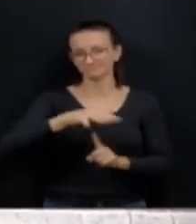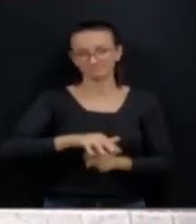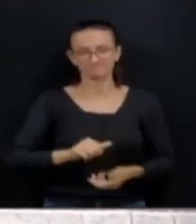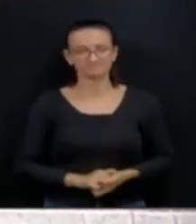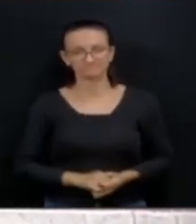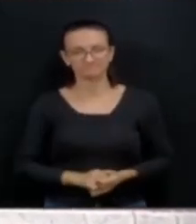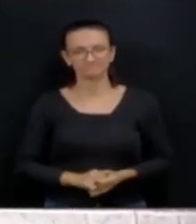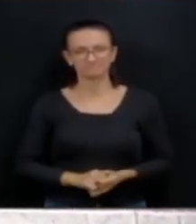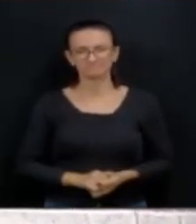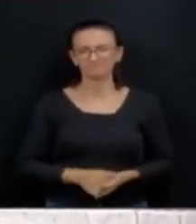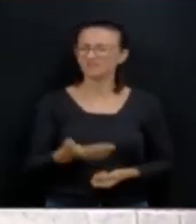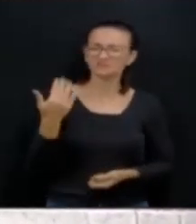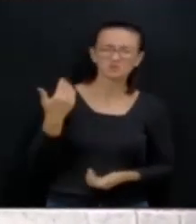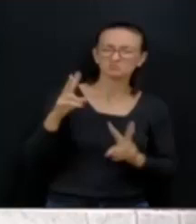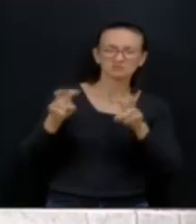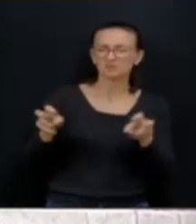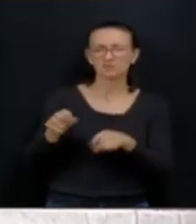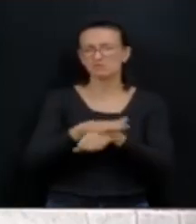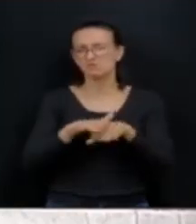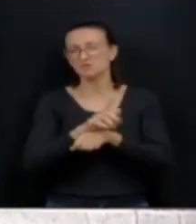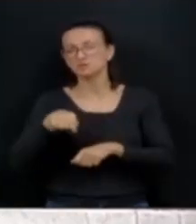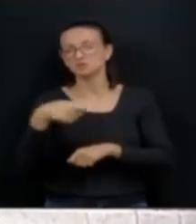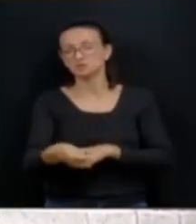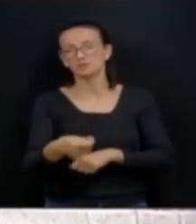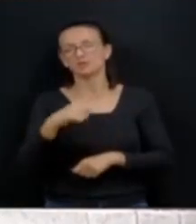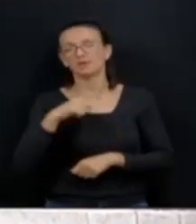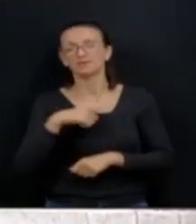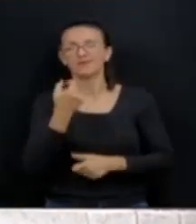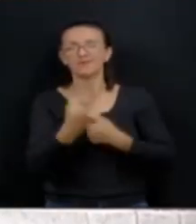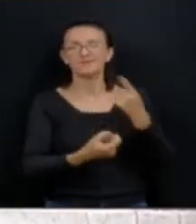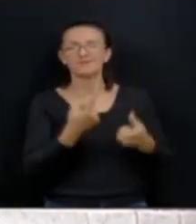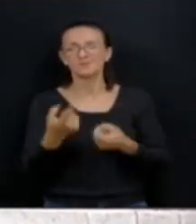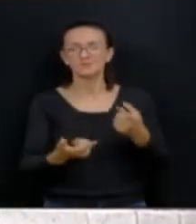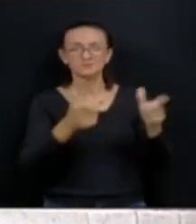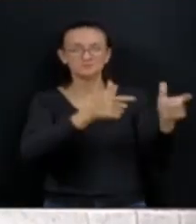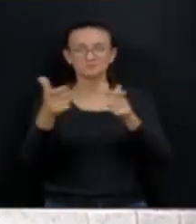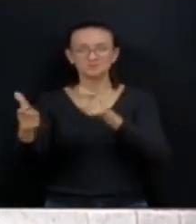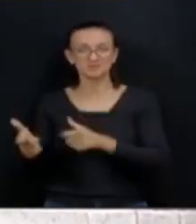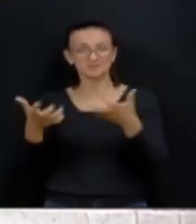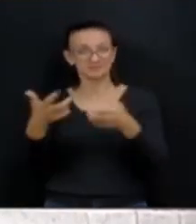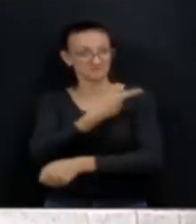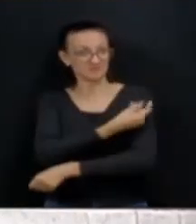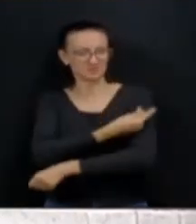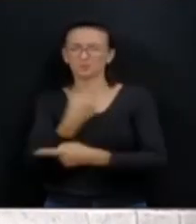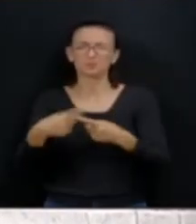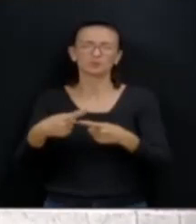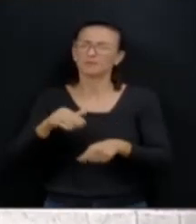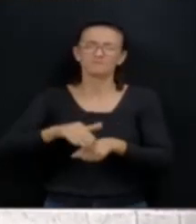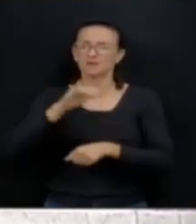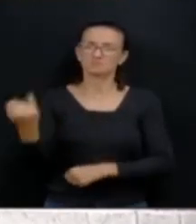ou da indicação de alguns órgãos pela vacinação, porque é mais importante,